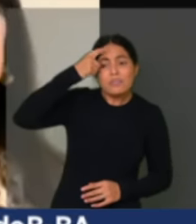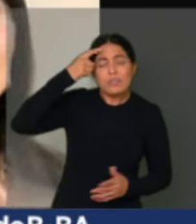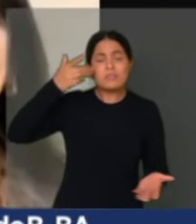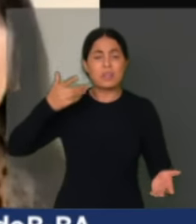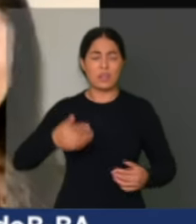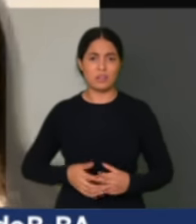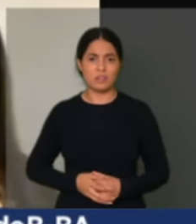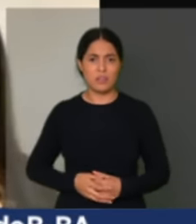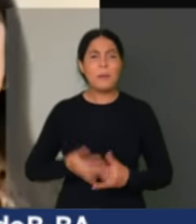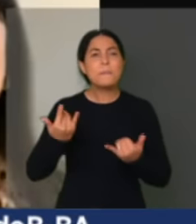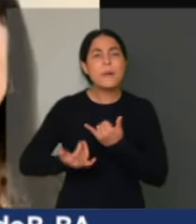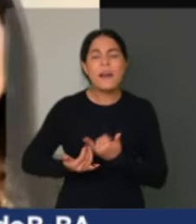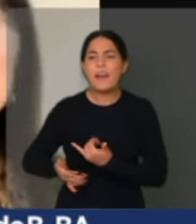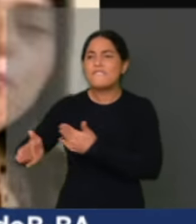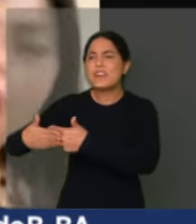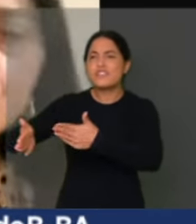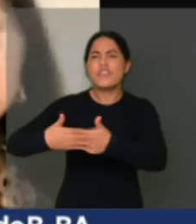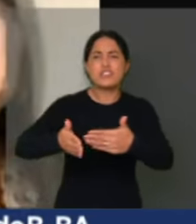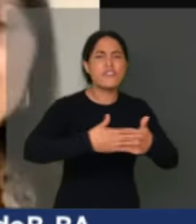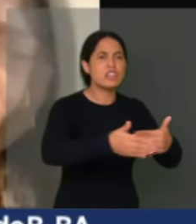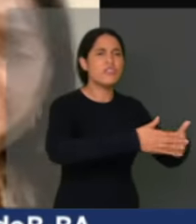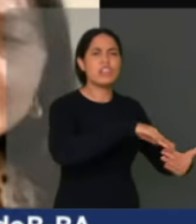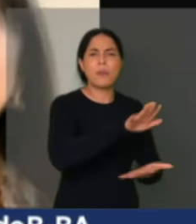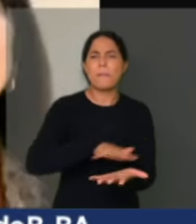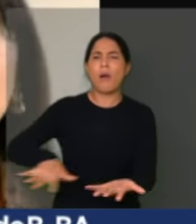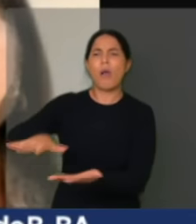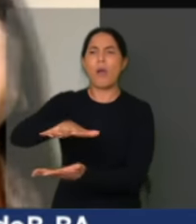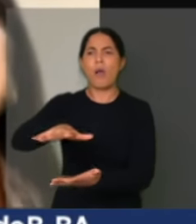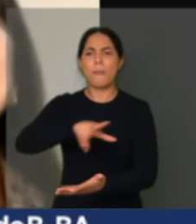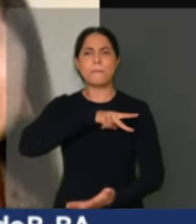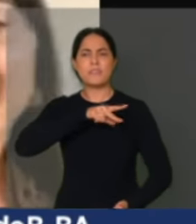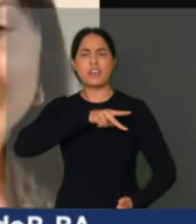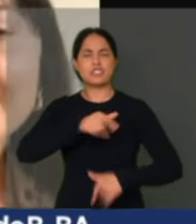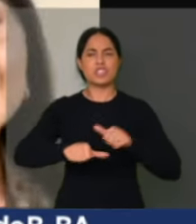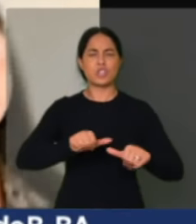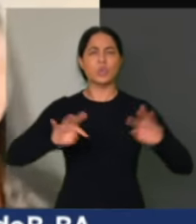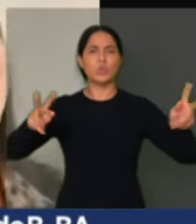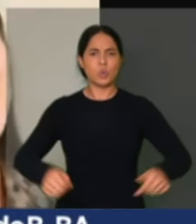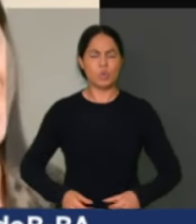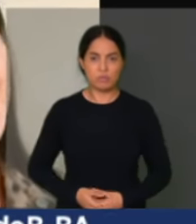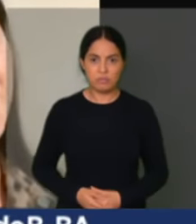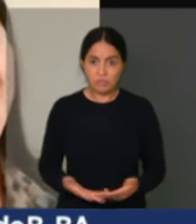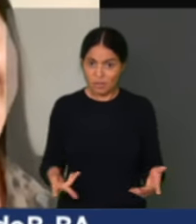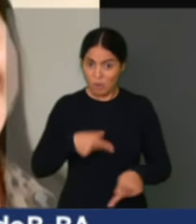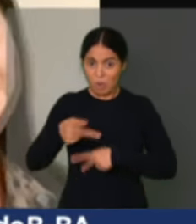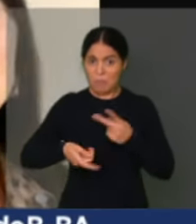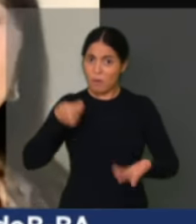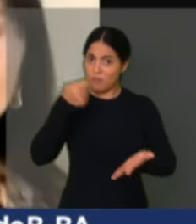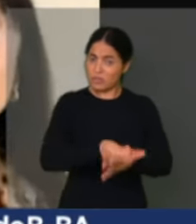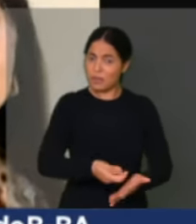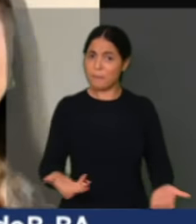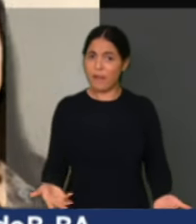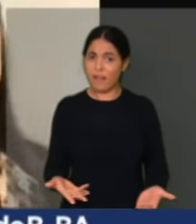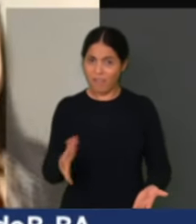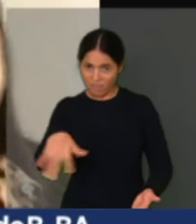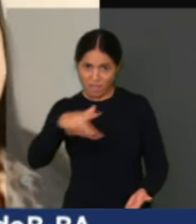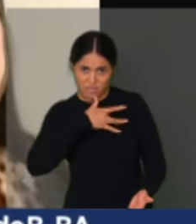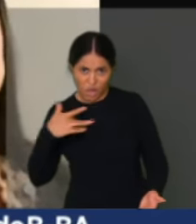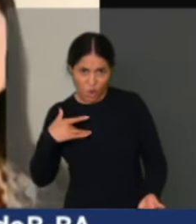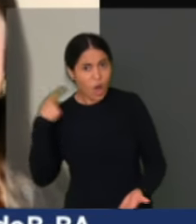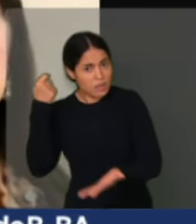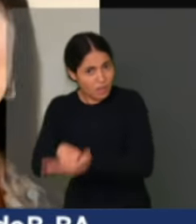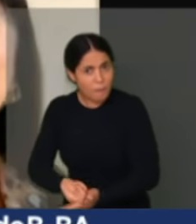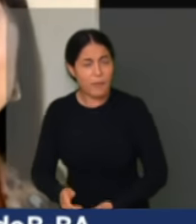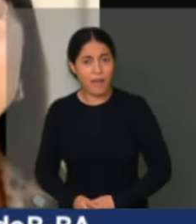fecha tudo, privatiza tudo e o povo vai ter quem tiver para pagar, quem tiver dinheiro para pagar saúde vai pagar saúde,